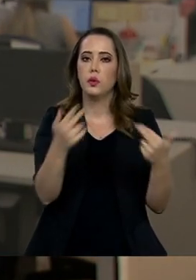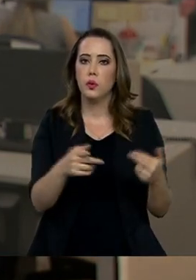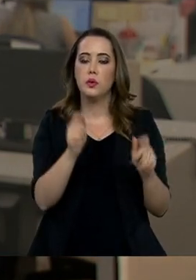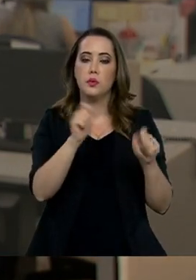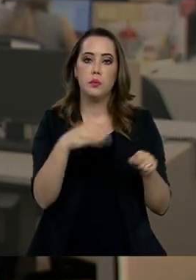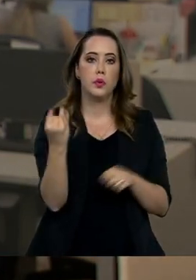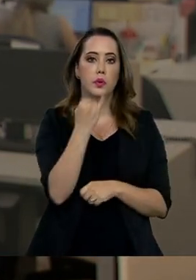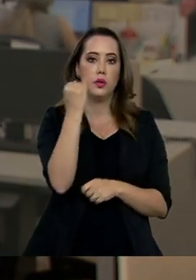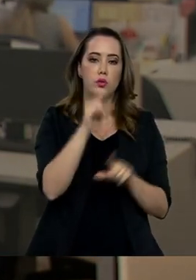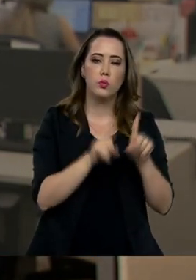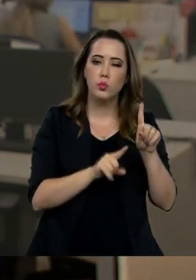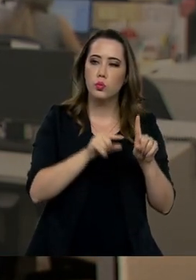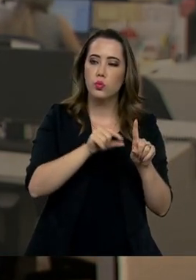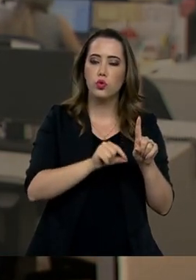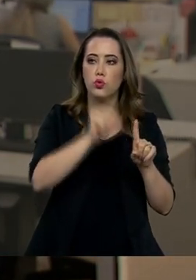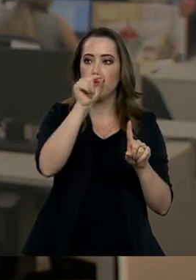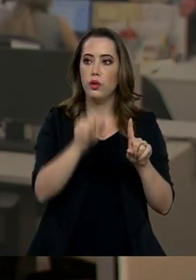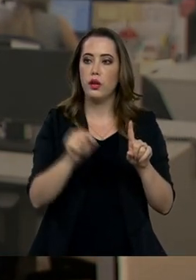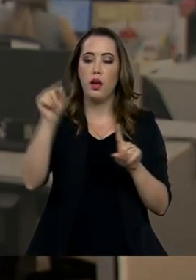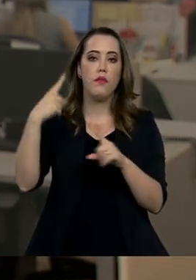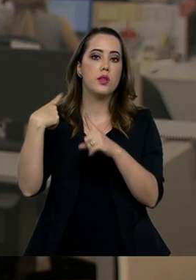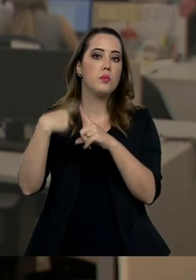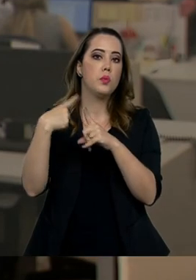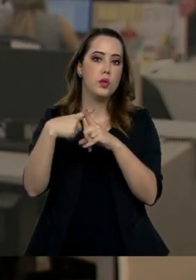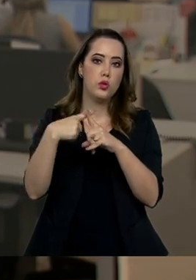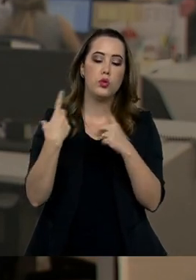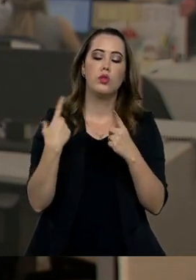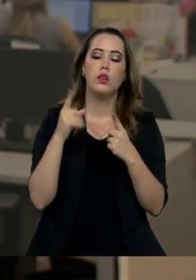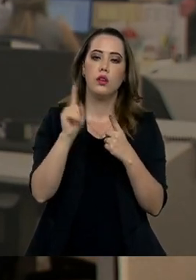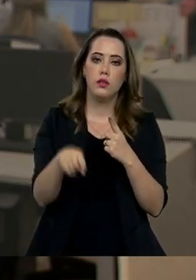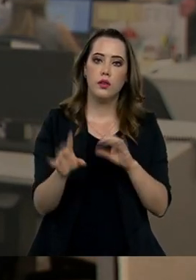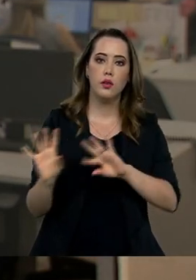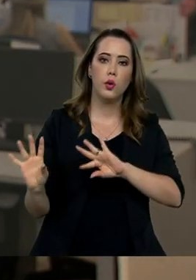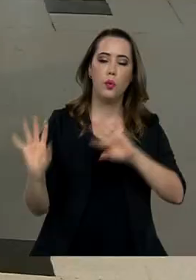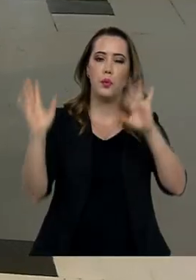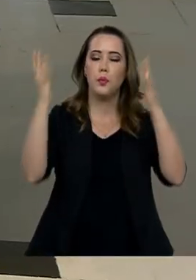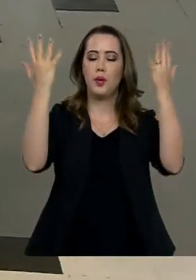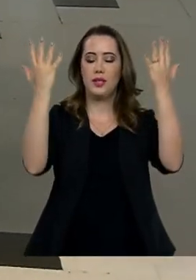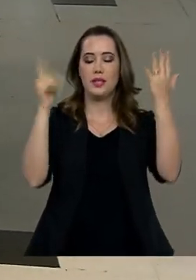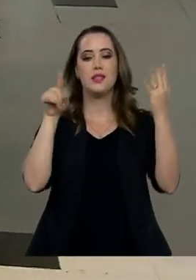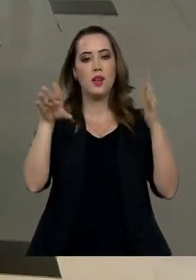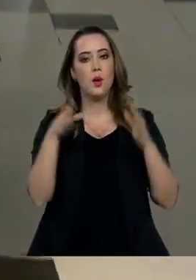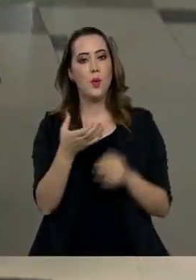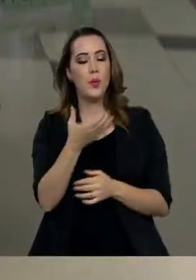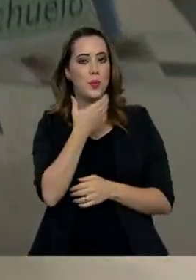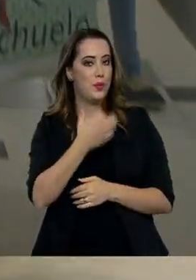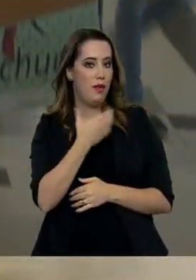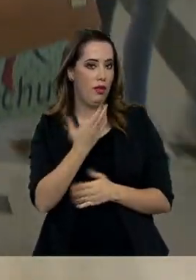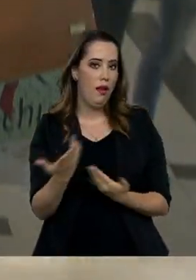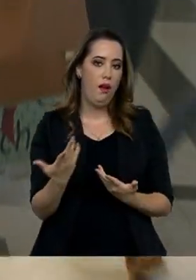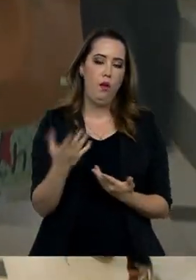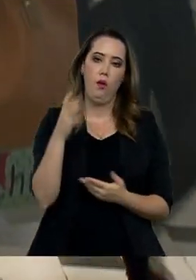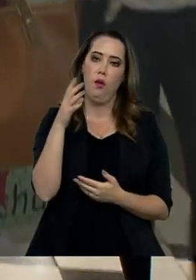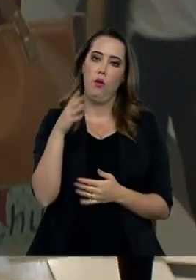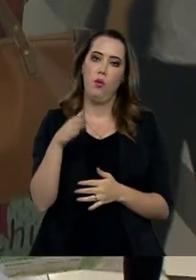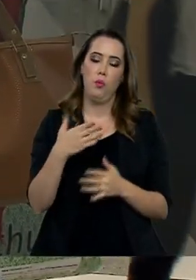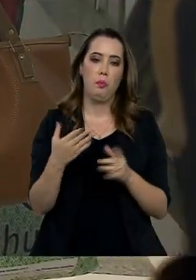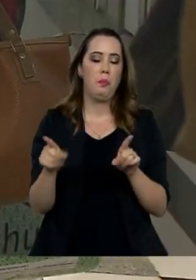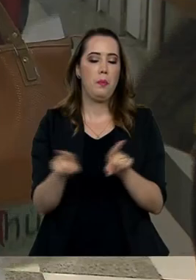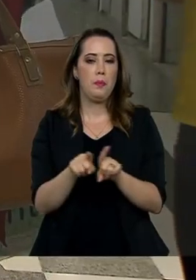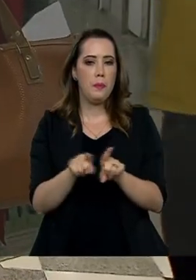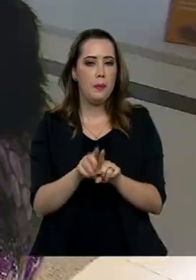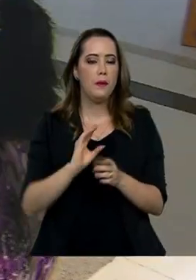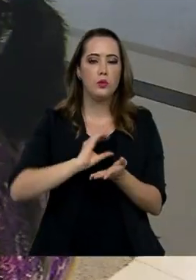pool de variáveis positivas, que é a questão das comemorações de final de ano. A gente tem uma injeção grande de dinheiro na